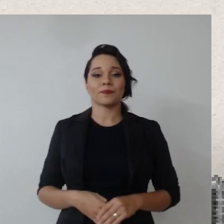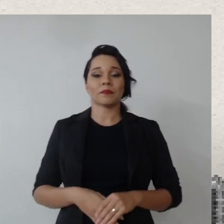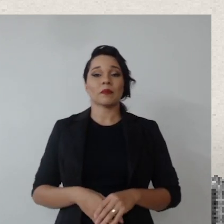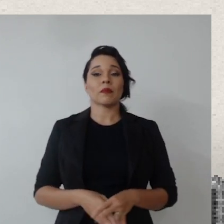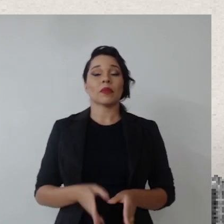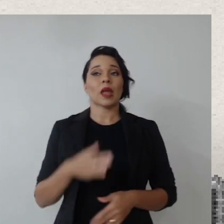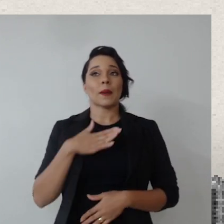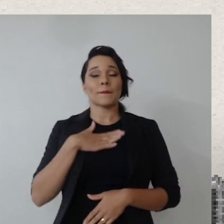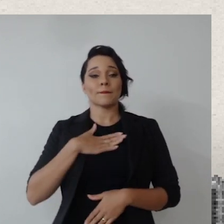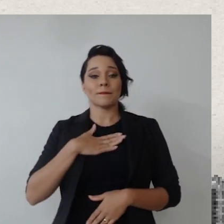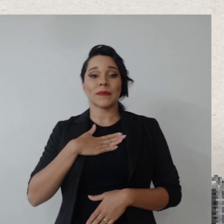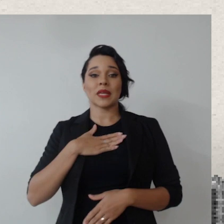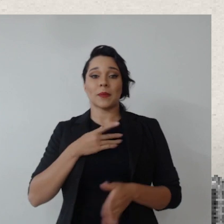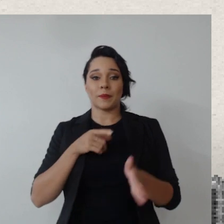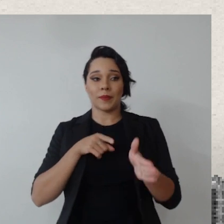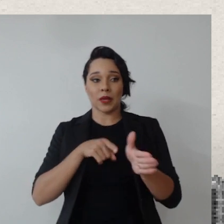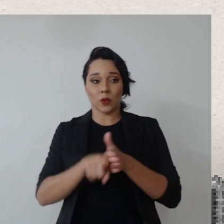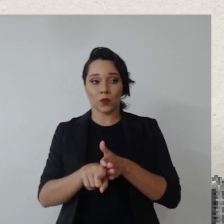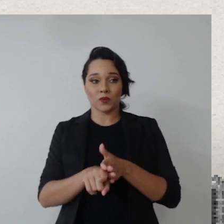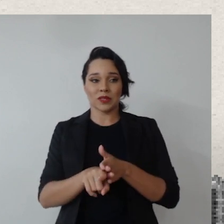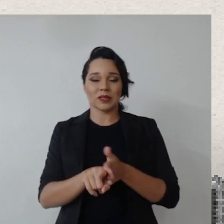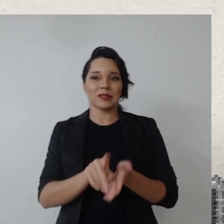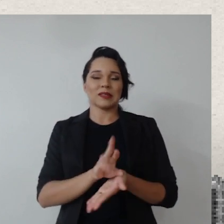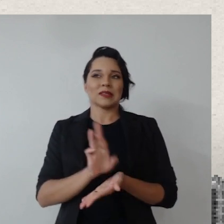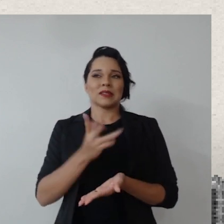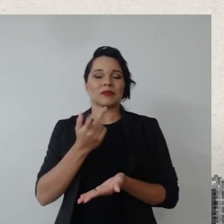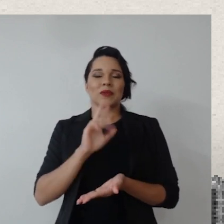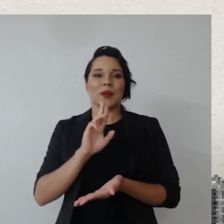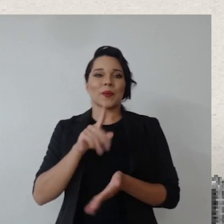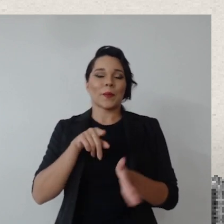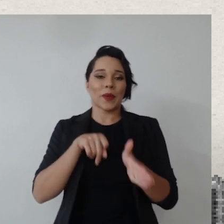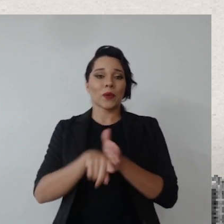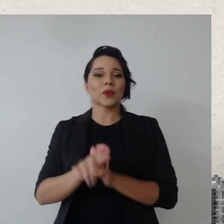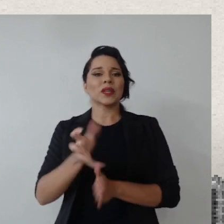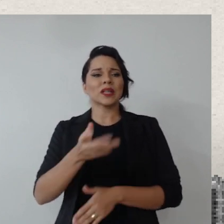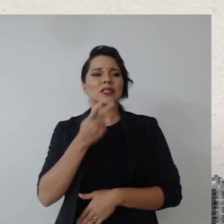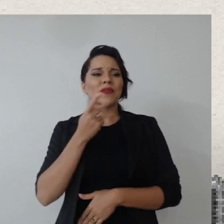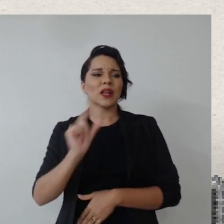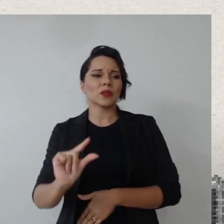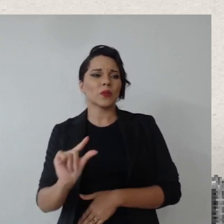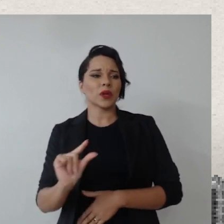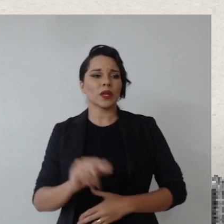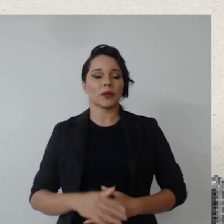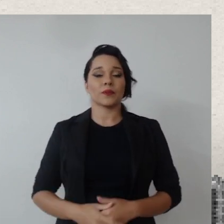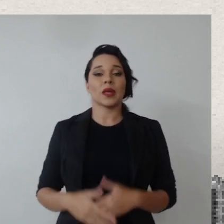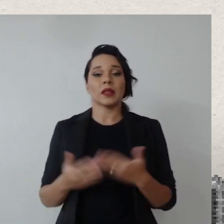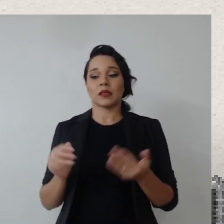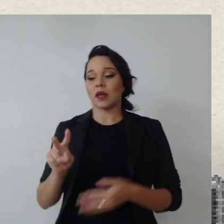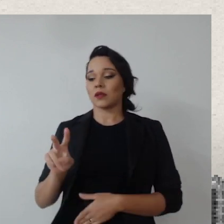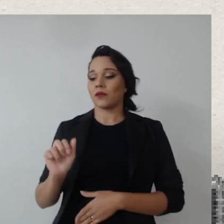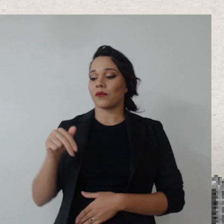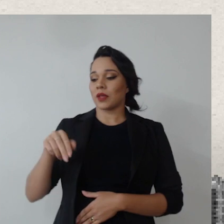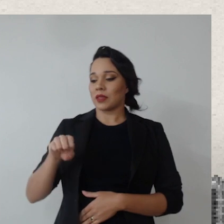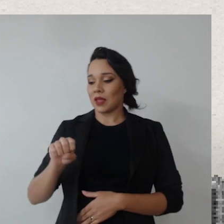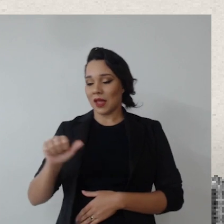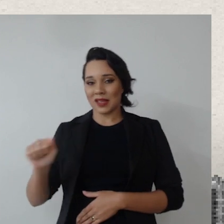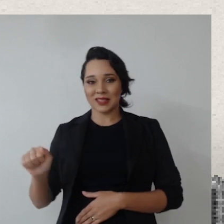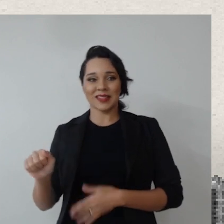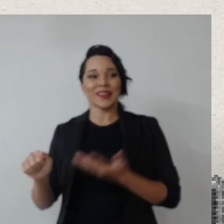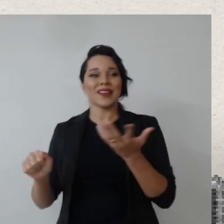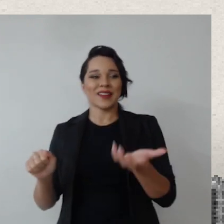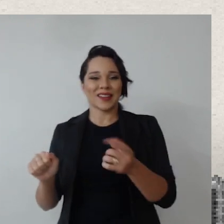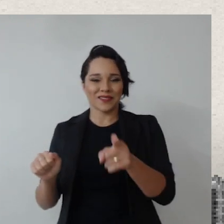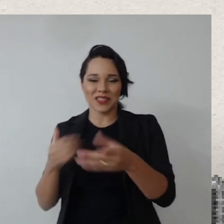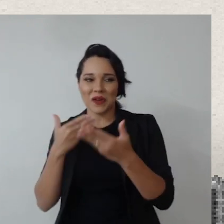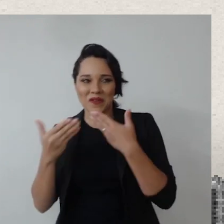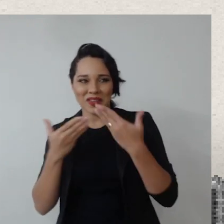a minha pergunta, na verdade, não pergunta, eu gostaria que vocês falassem um pouquinho, tanto Vanessa, nesse momento